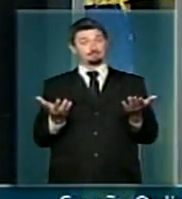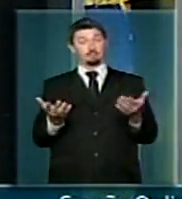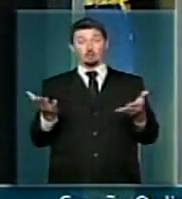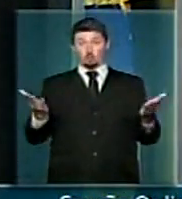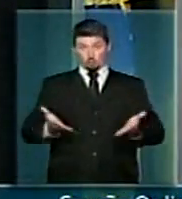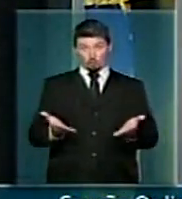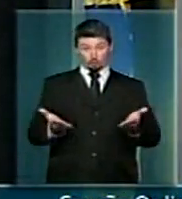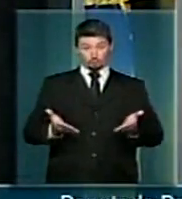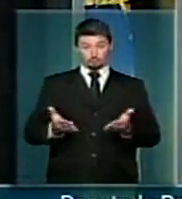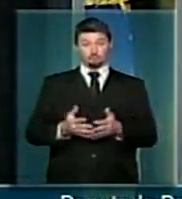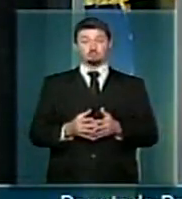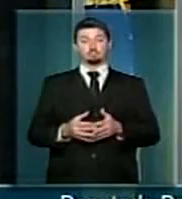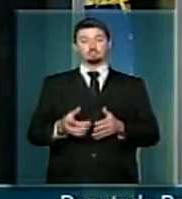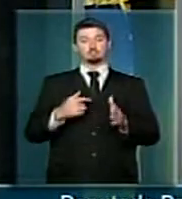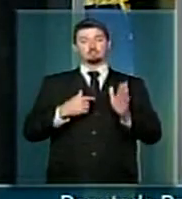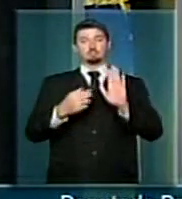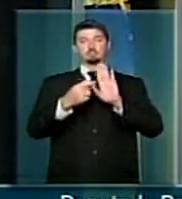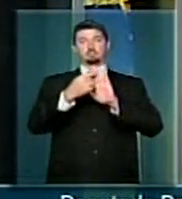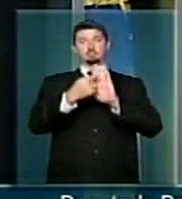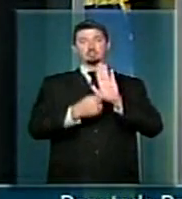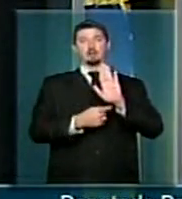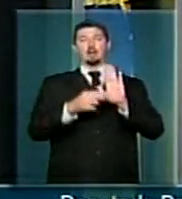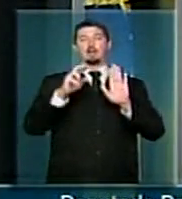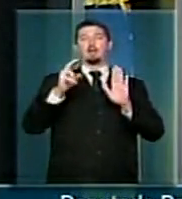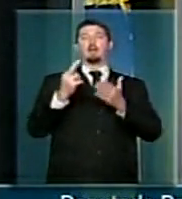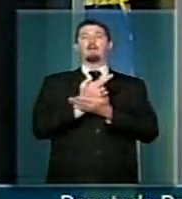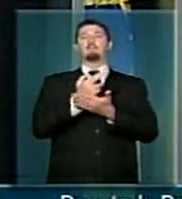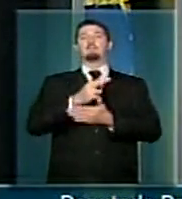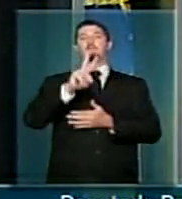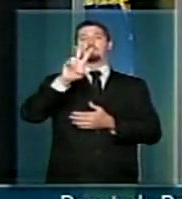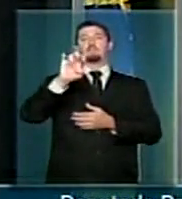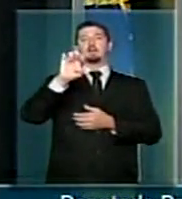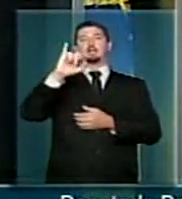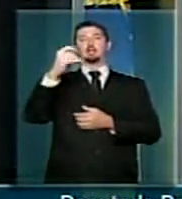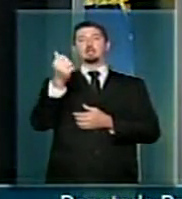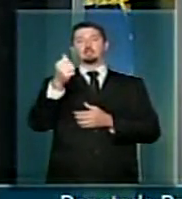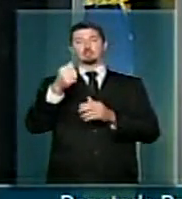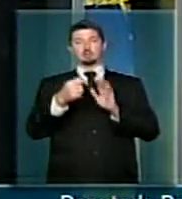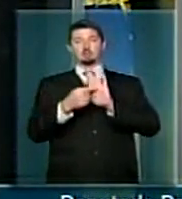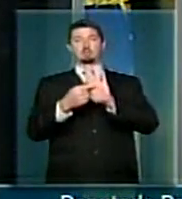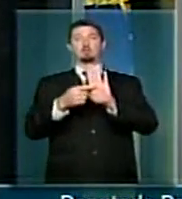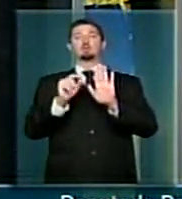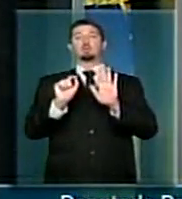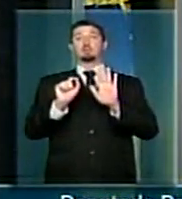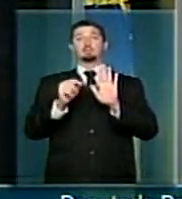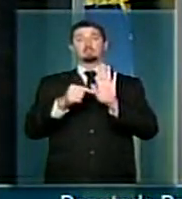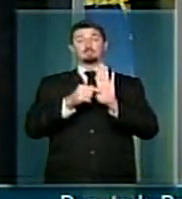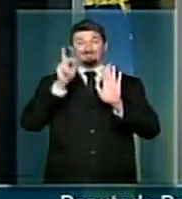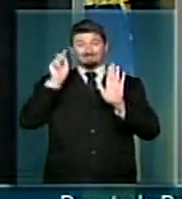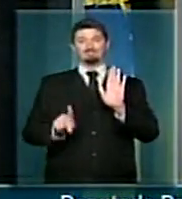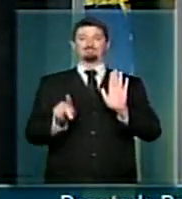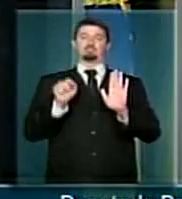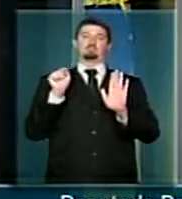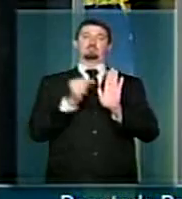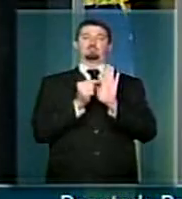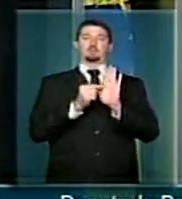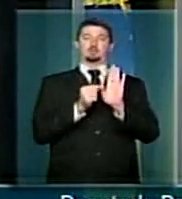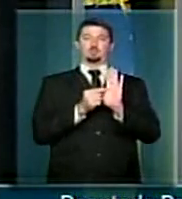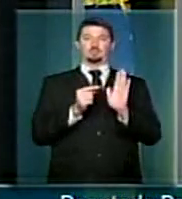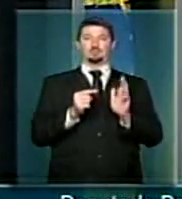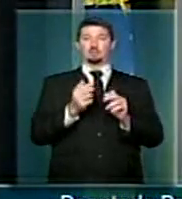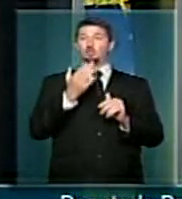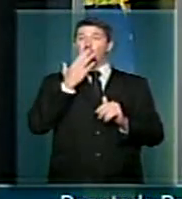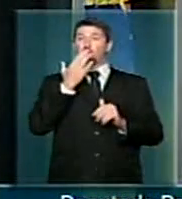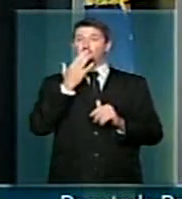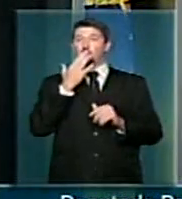uma reportagem extensa da Veja que mostra exatamente isso. Os